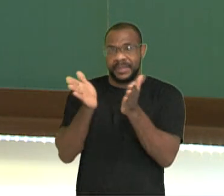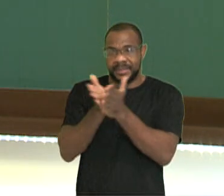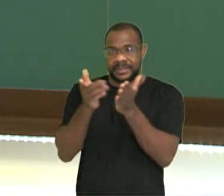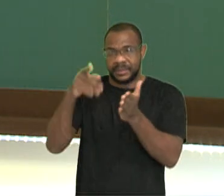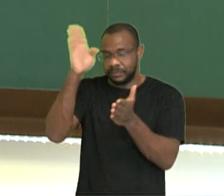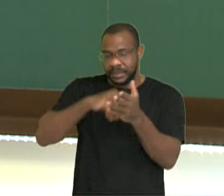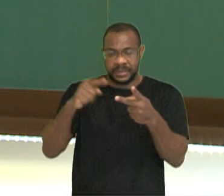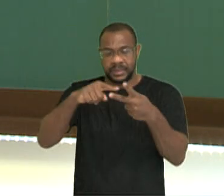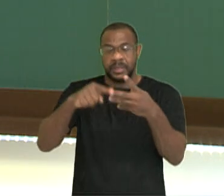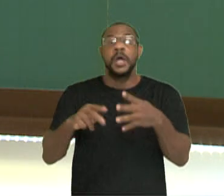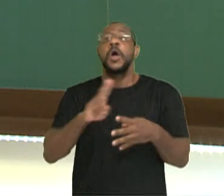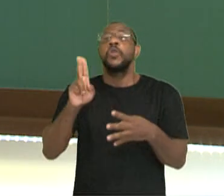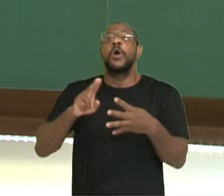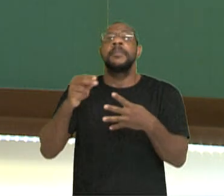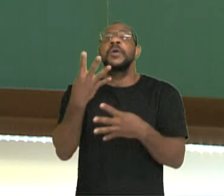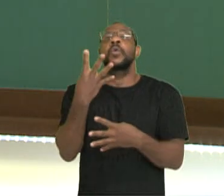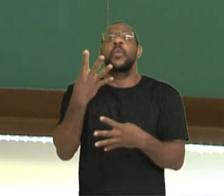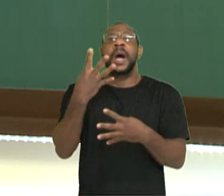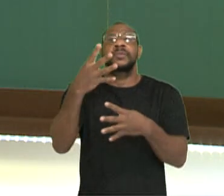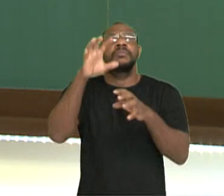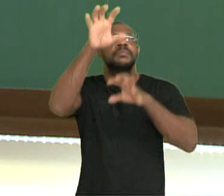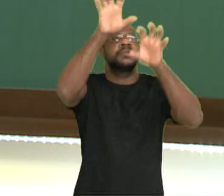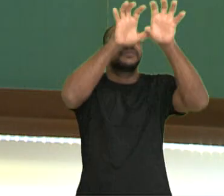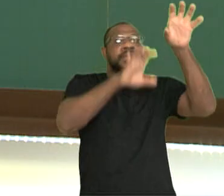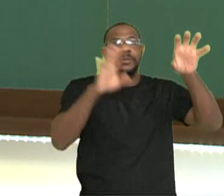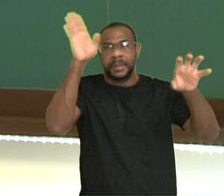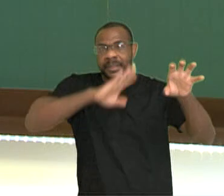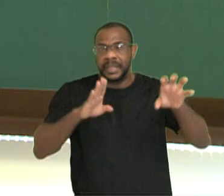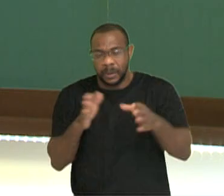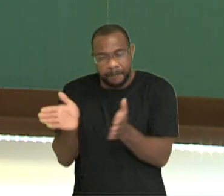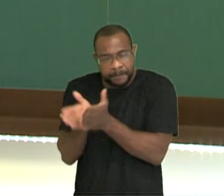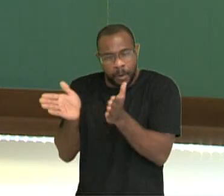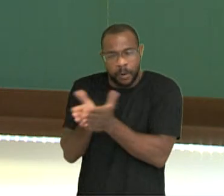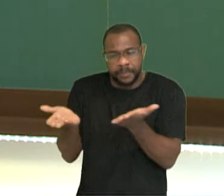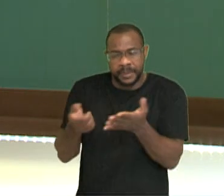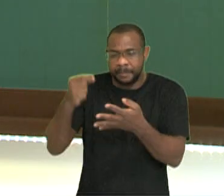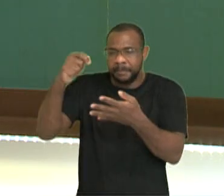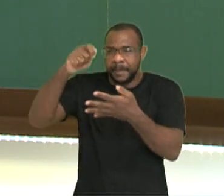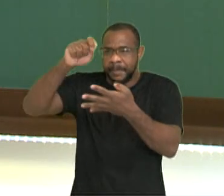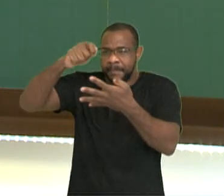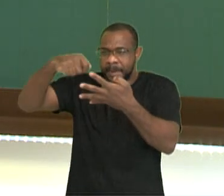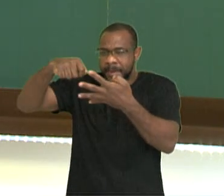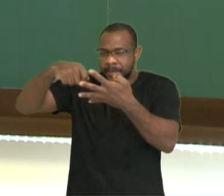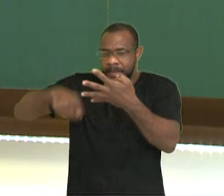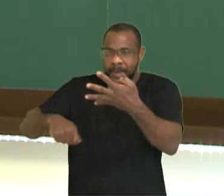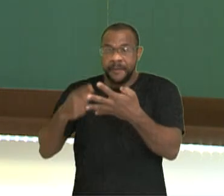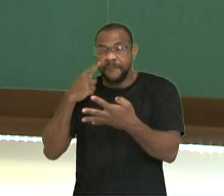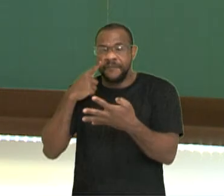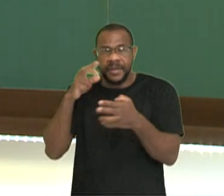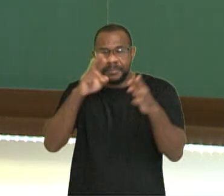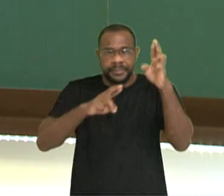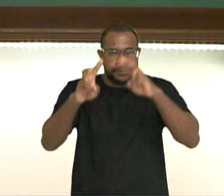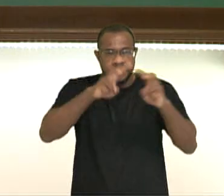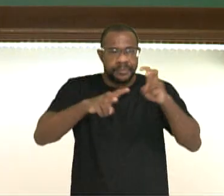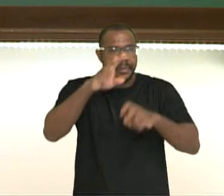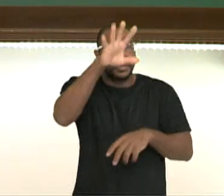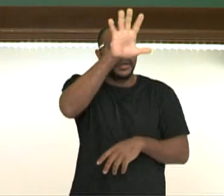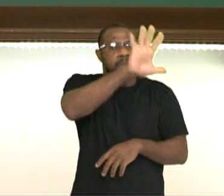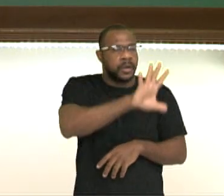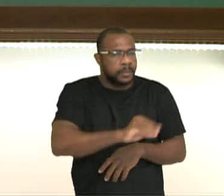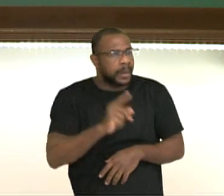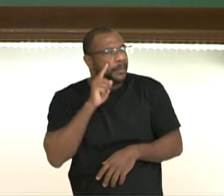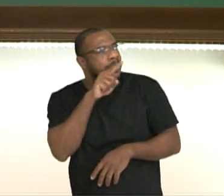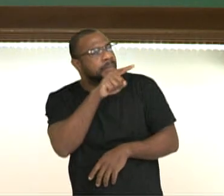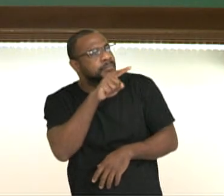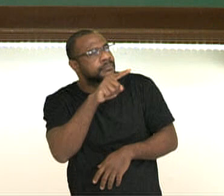estados brasileiros em situação de pobreza. Então, façam uma análise verificando a informação ali do mapa. O que vocês